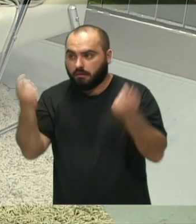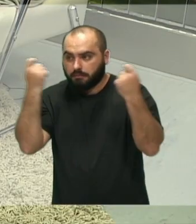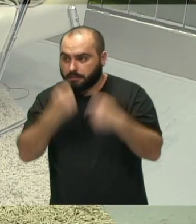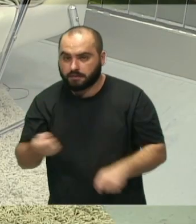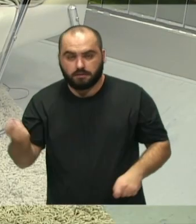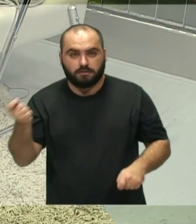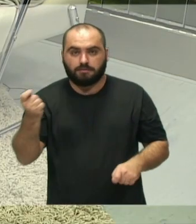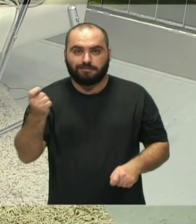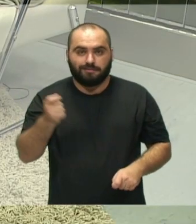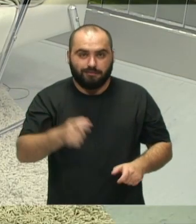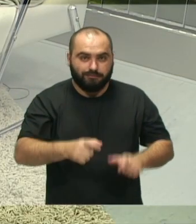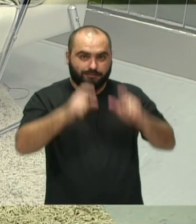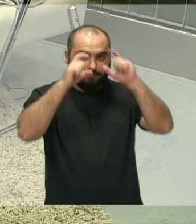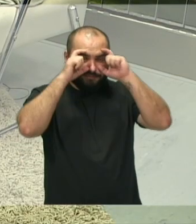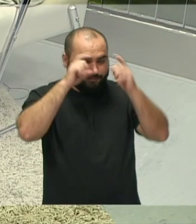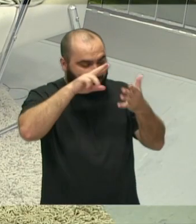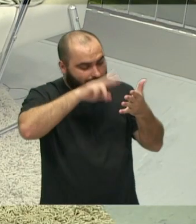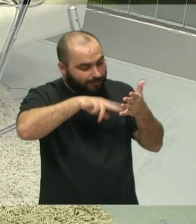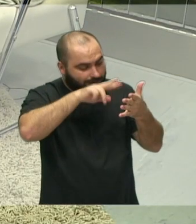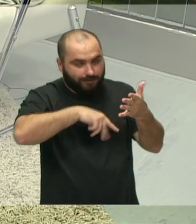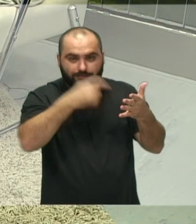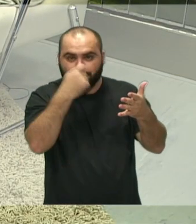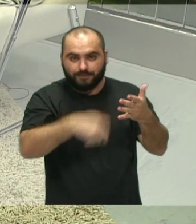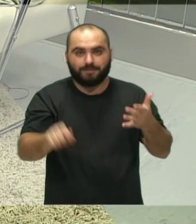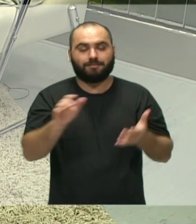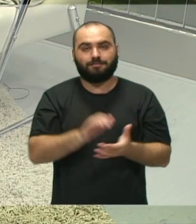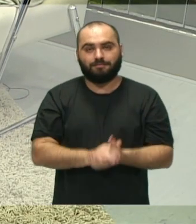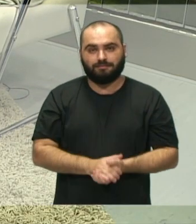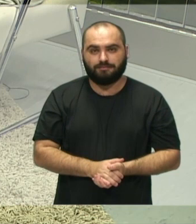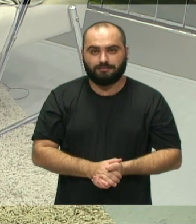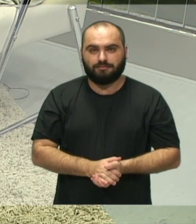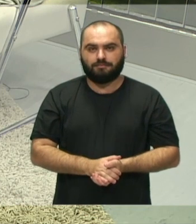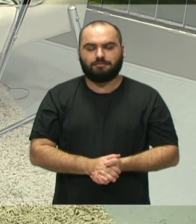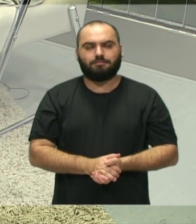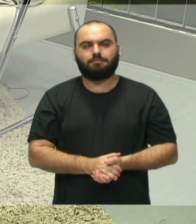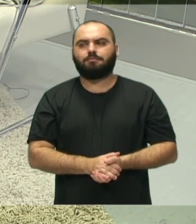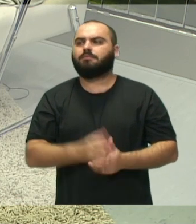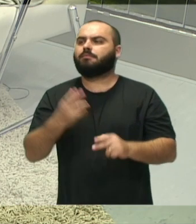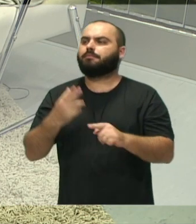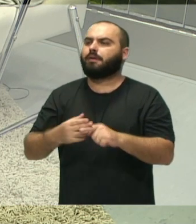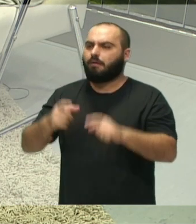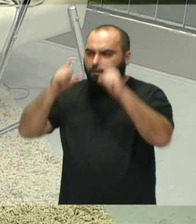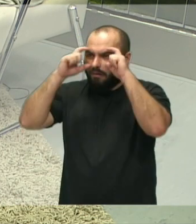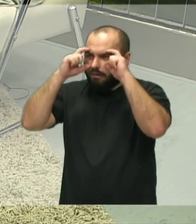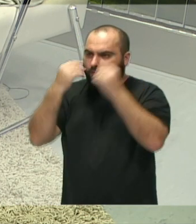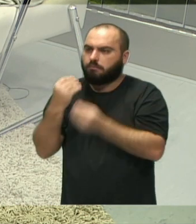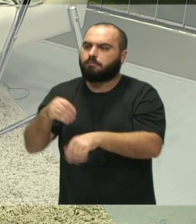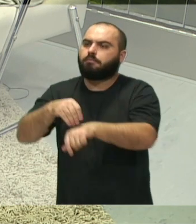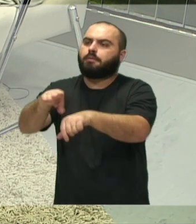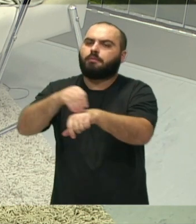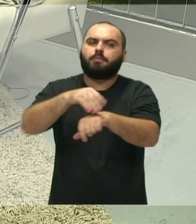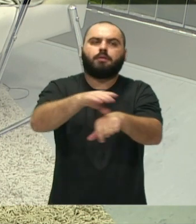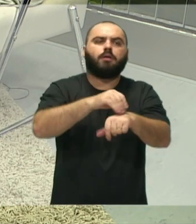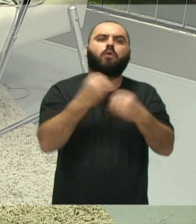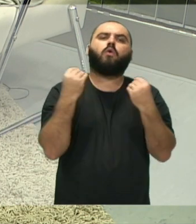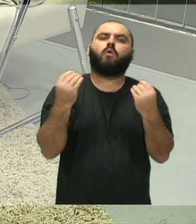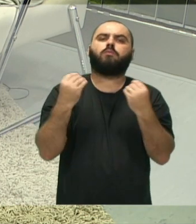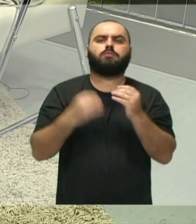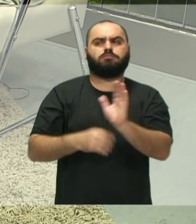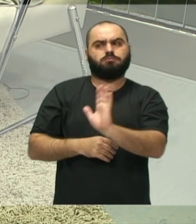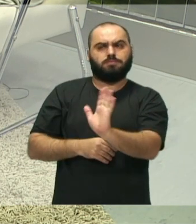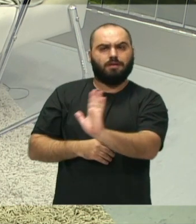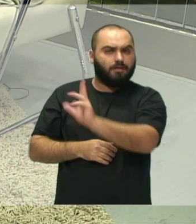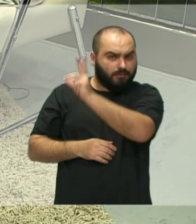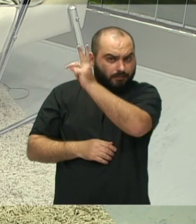precisam desde pequenininhas, né? Ah, porque como é a gente vai dar óculos para todo mundo? Eu acho até que é muita... Eu sempre falo que a nossa